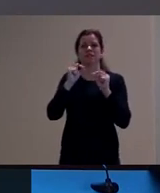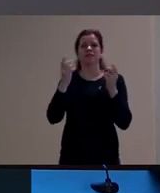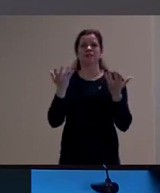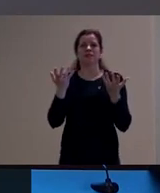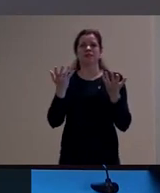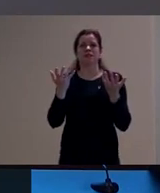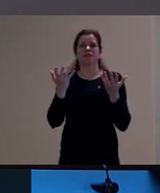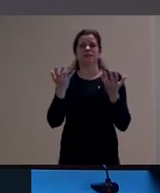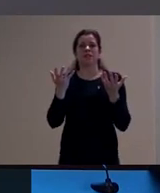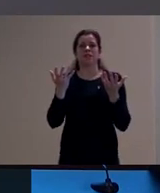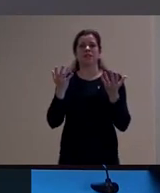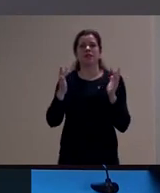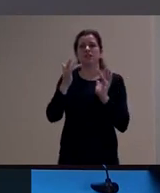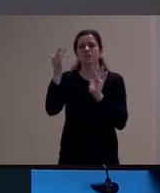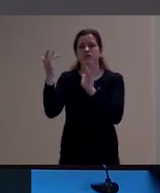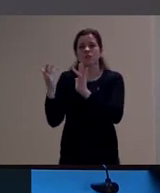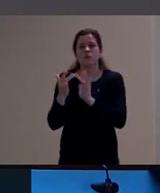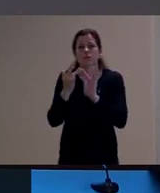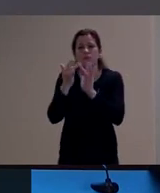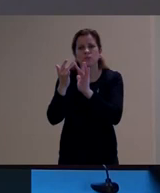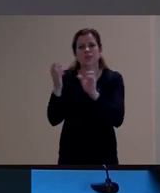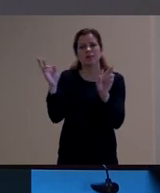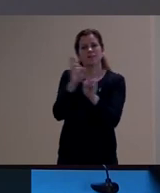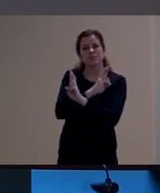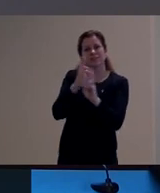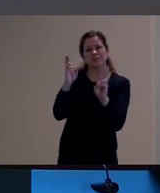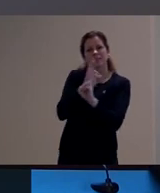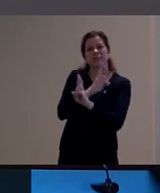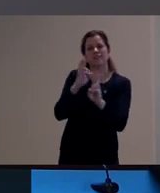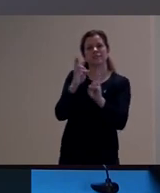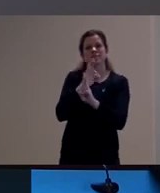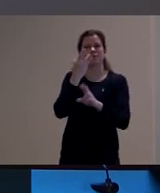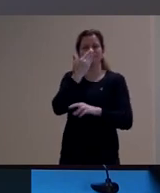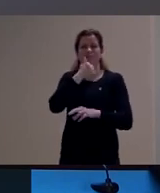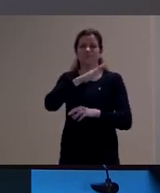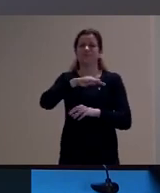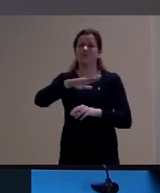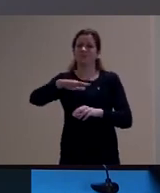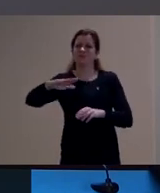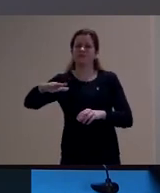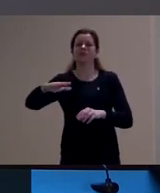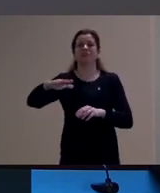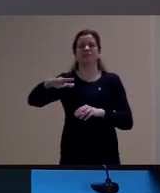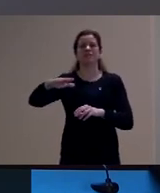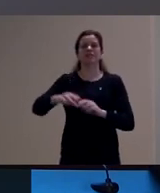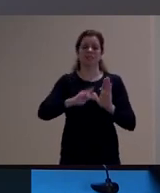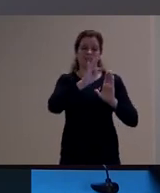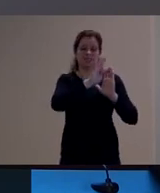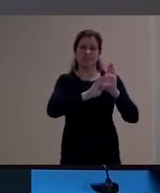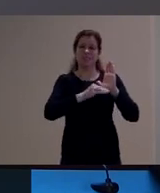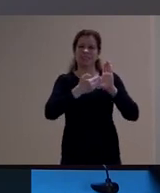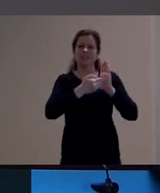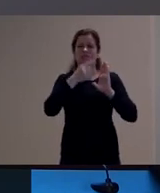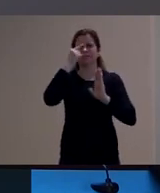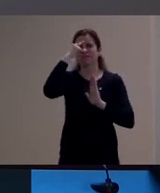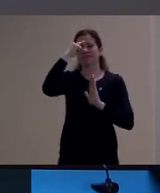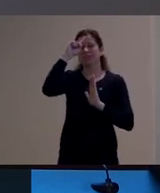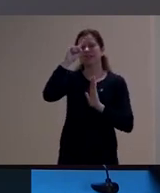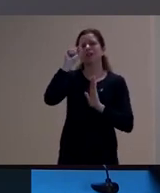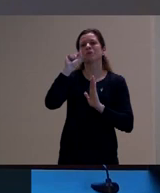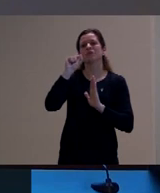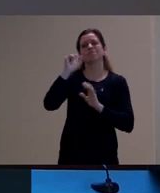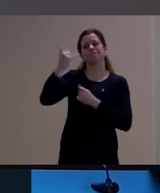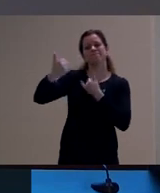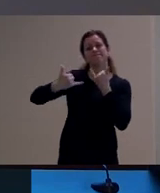cruzamento entre infância e experiência na obra dele, então, nos textos sobre narrativa e também na ideia de brincadeira que